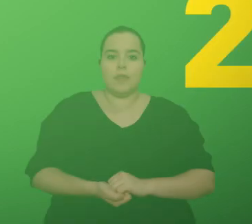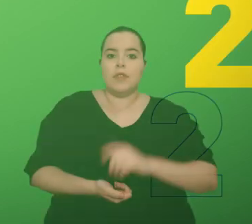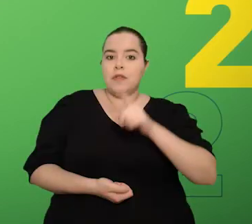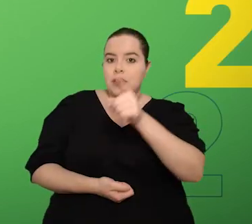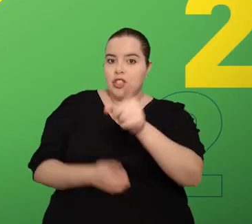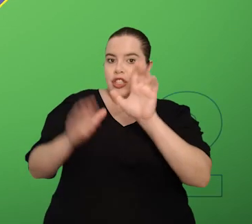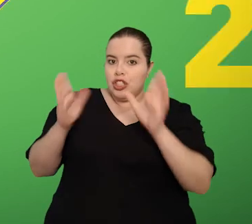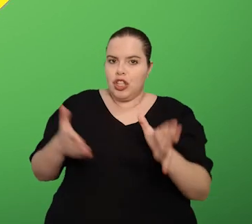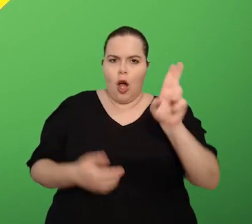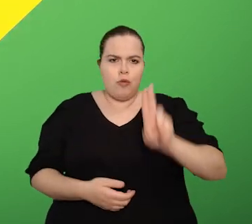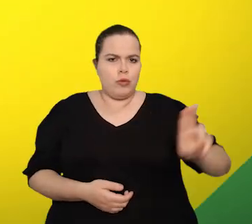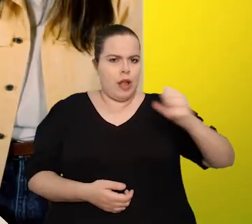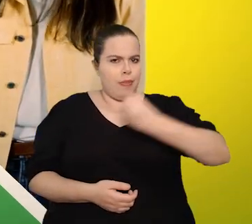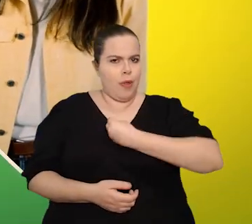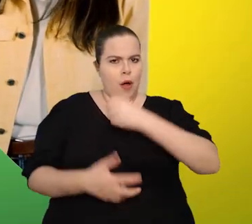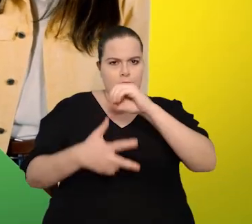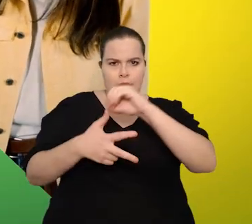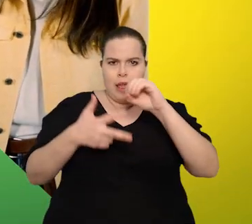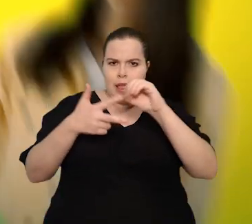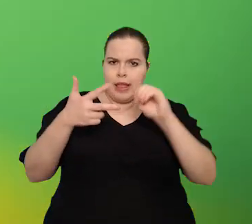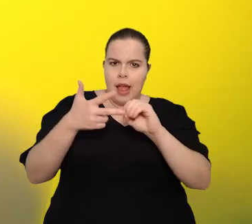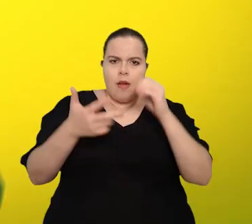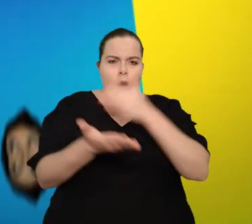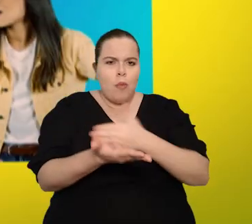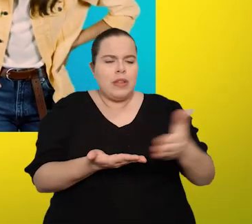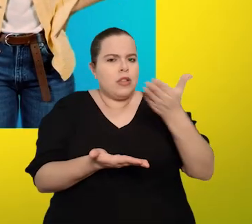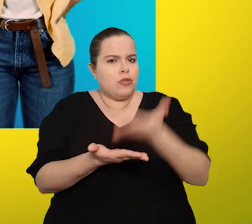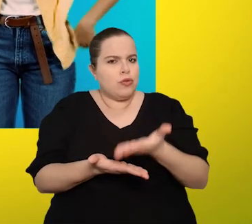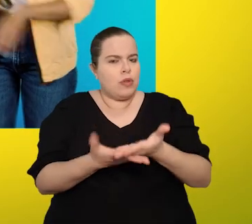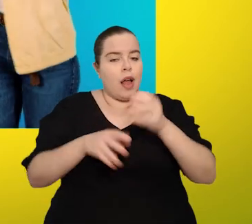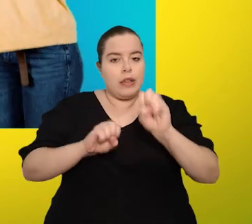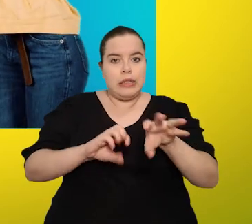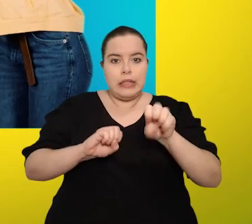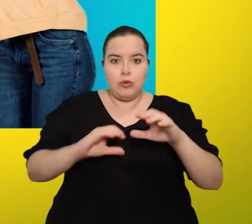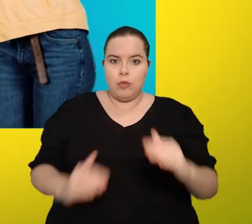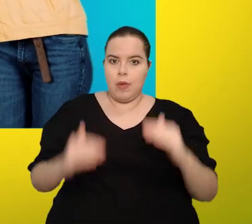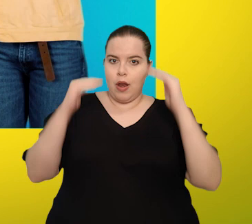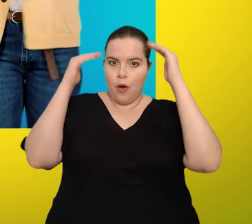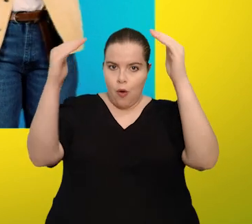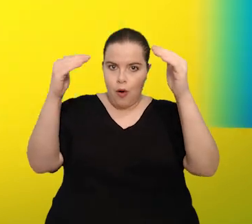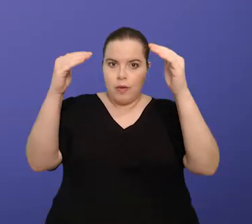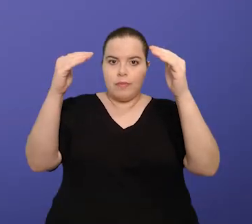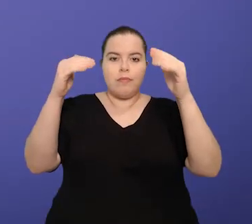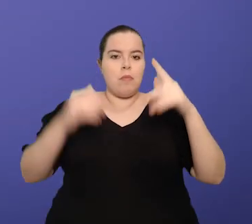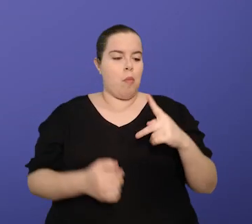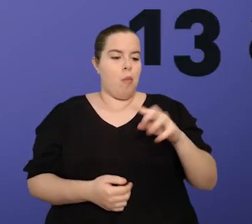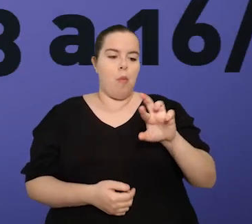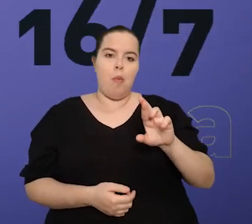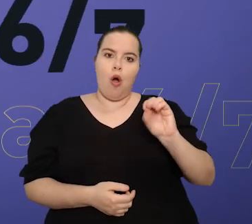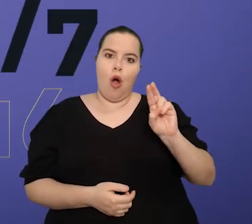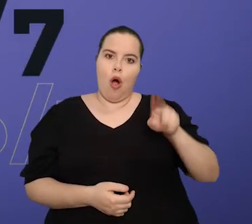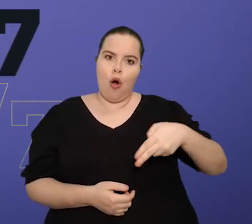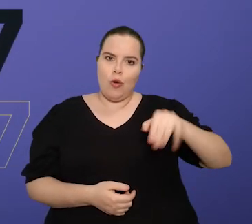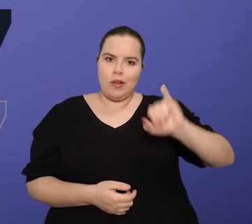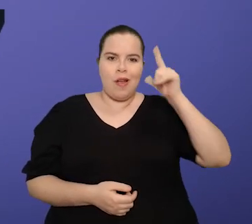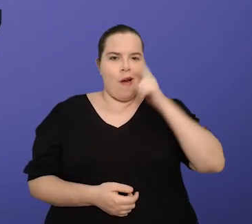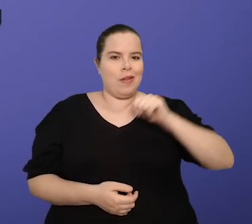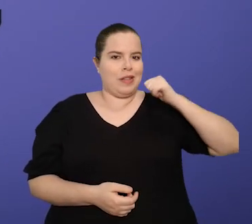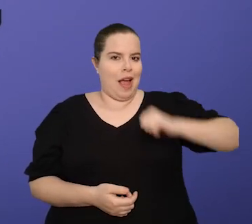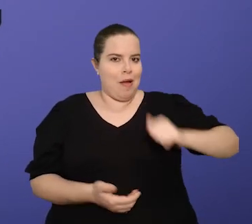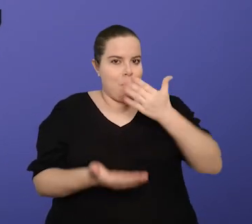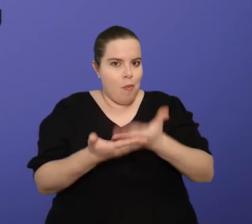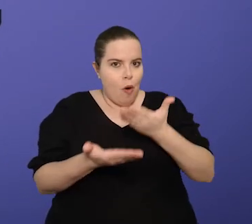Você já pode usar sua nota do Enem para entrar em uma instituição de ensino superior. Com o ProUni, que concede